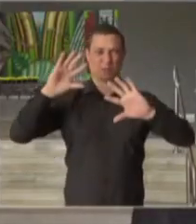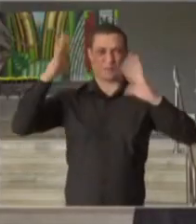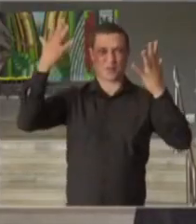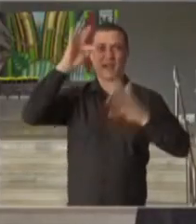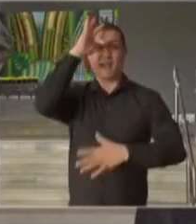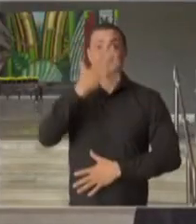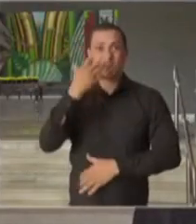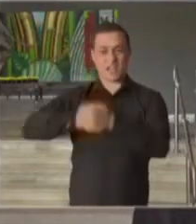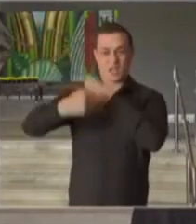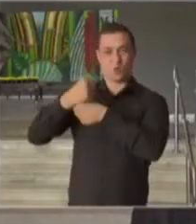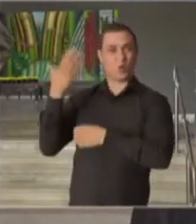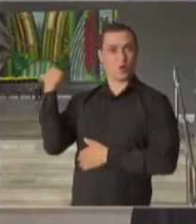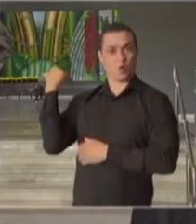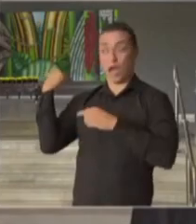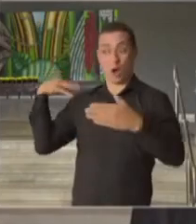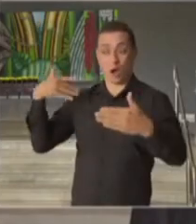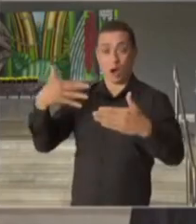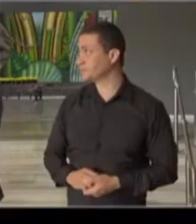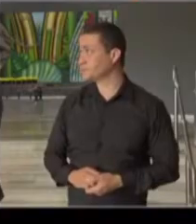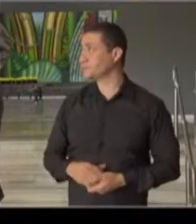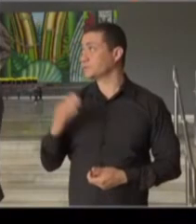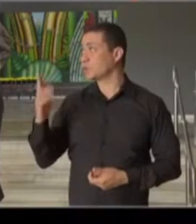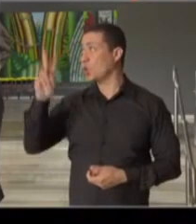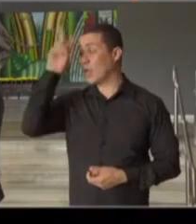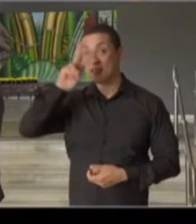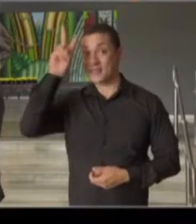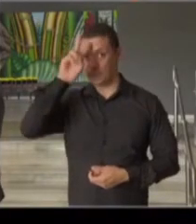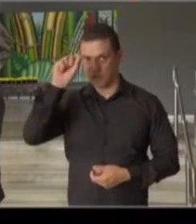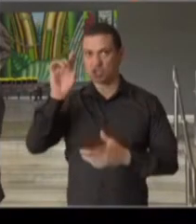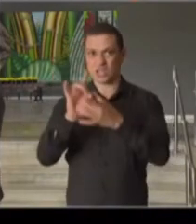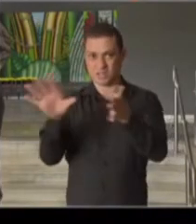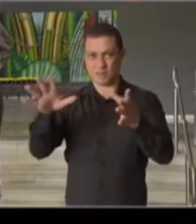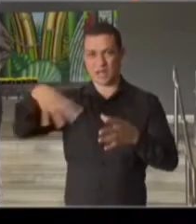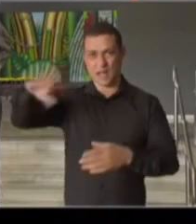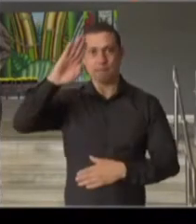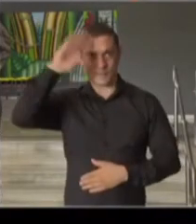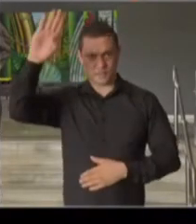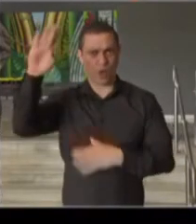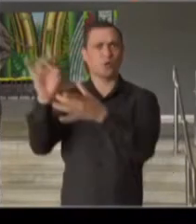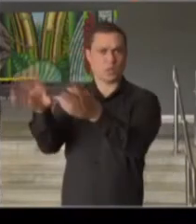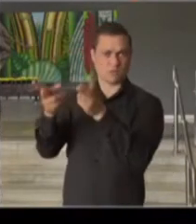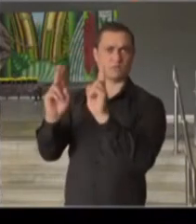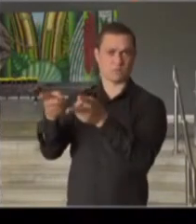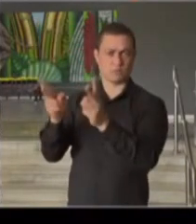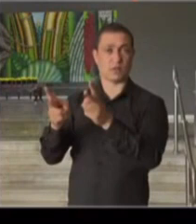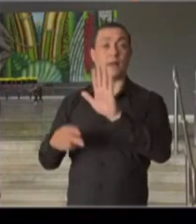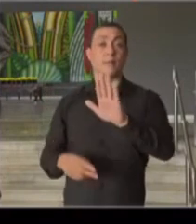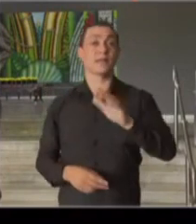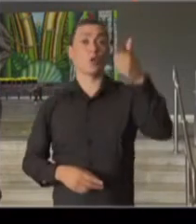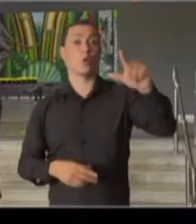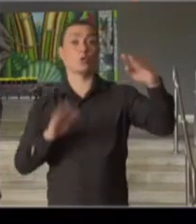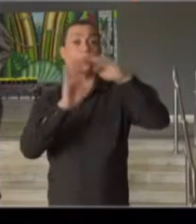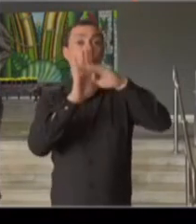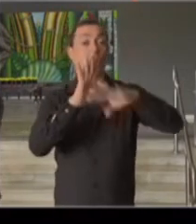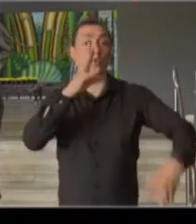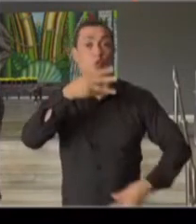internações e mortes por Covid-19, o Estado inteiro será classificado na fase vermelha. A medida entra em vigor na primeira hora do próximo